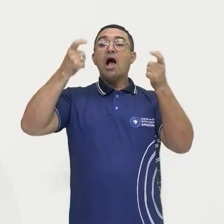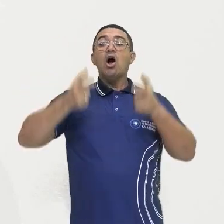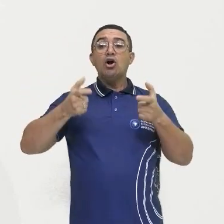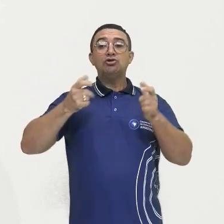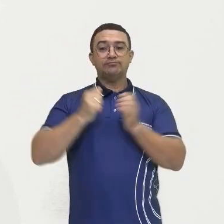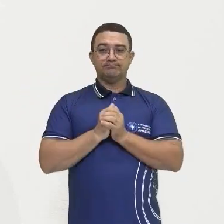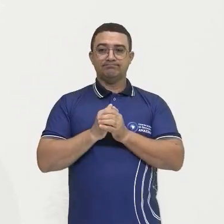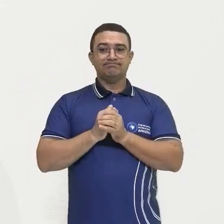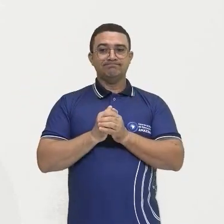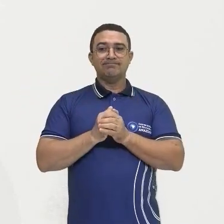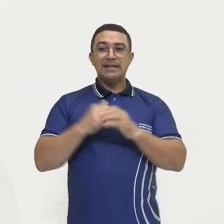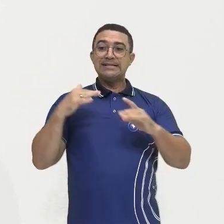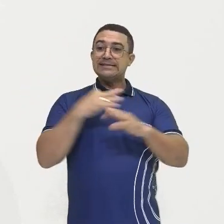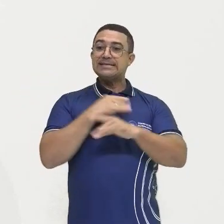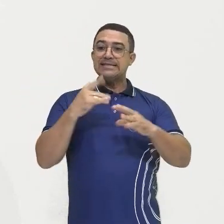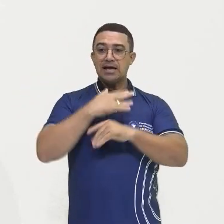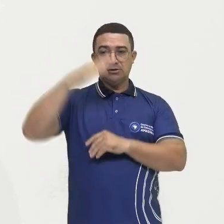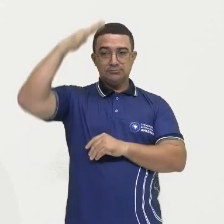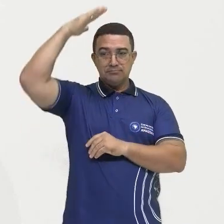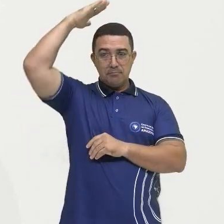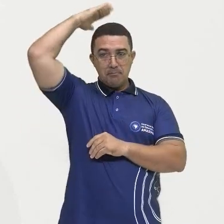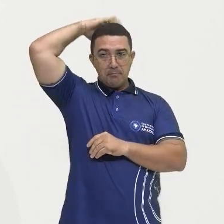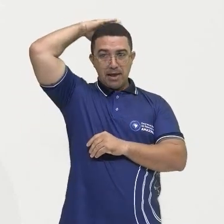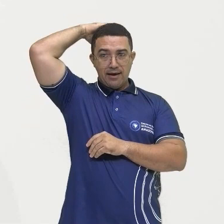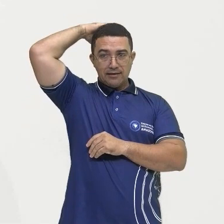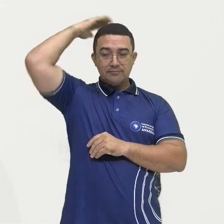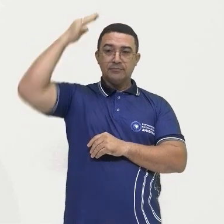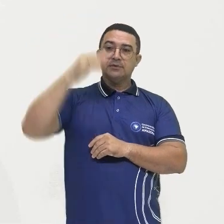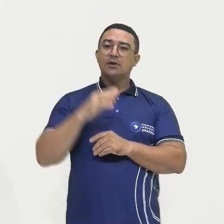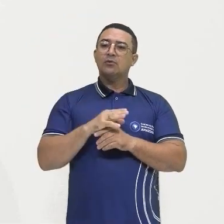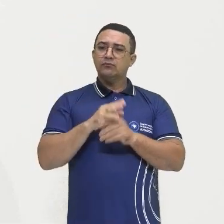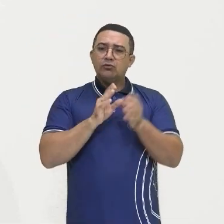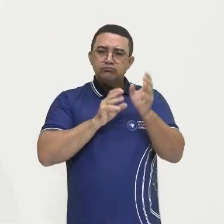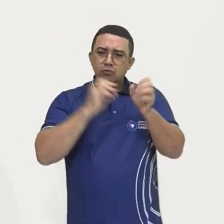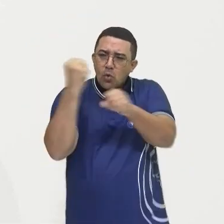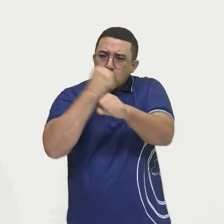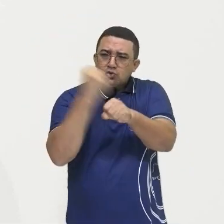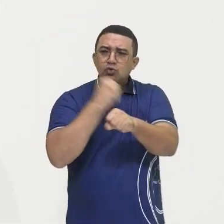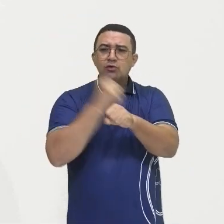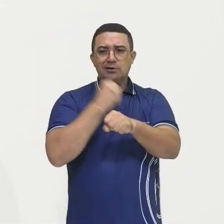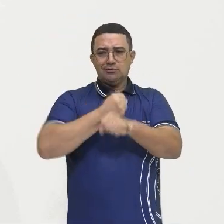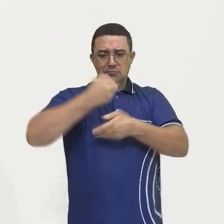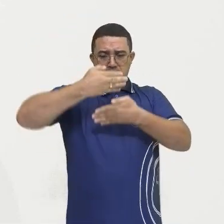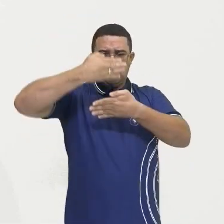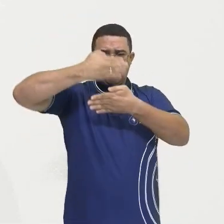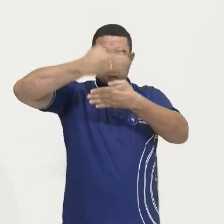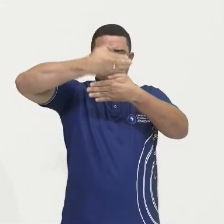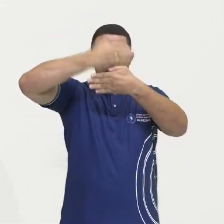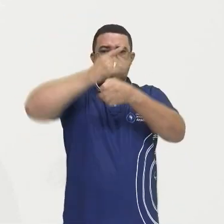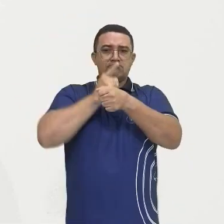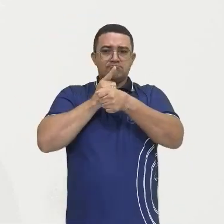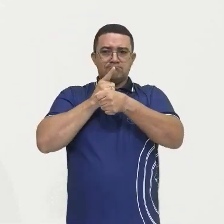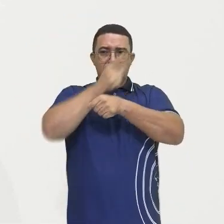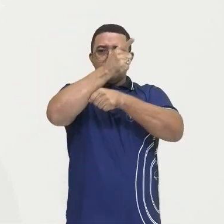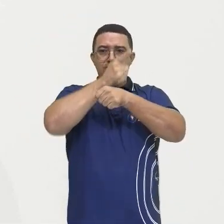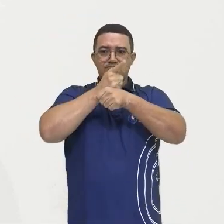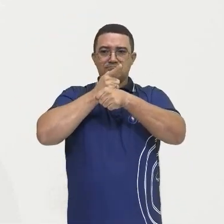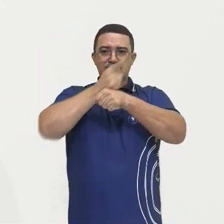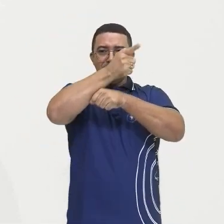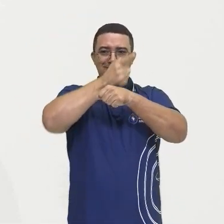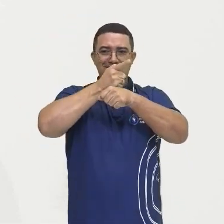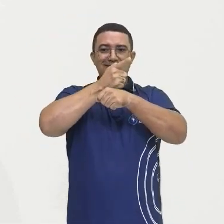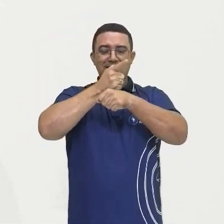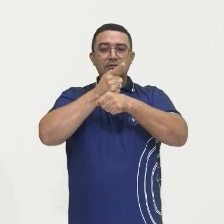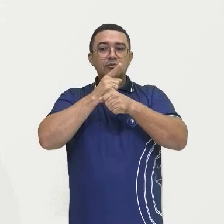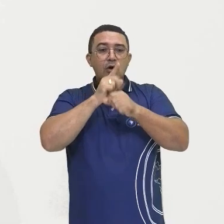na cidade de Belém. Então foram criados esses fortes ali para proteger esses núcleos urbanos que foram